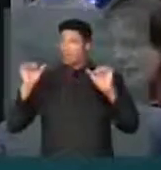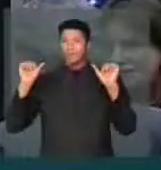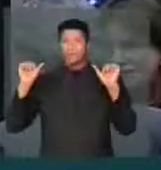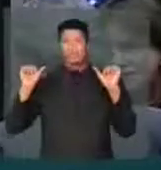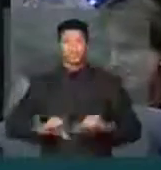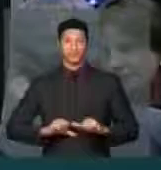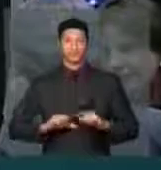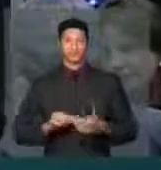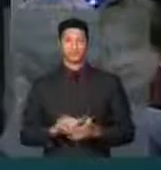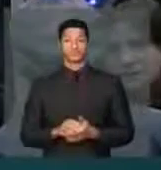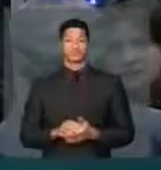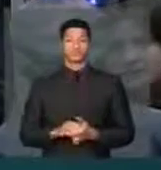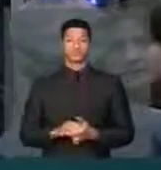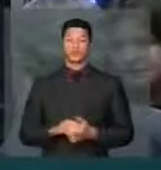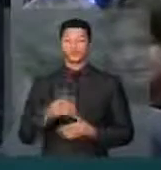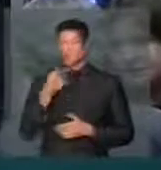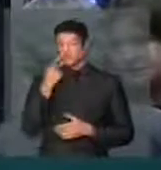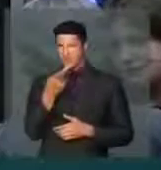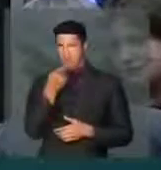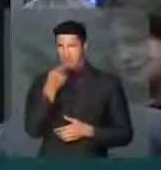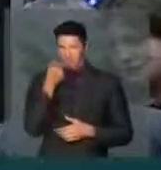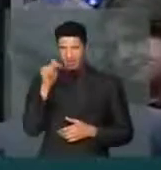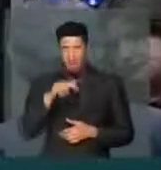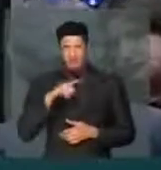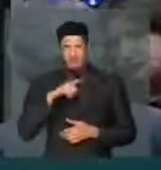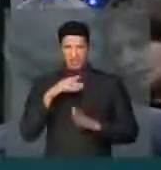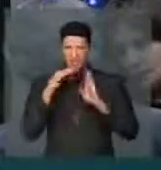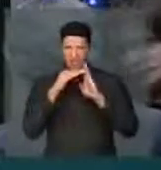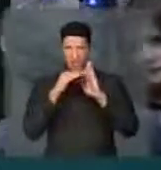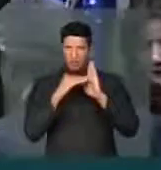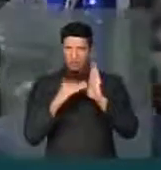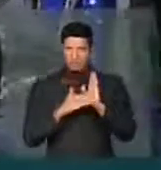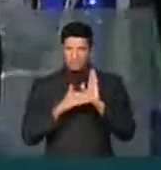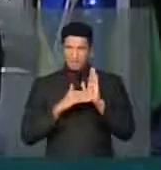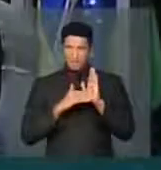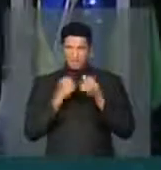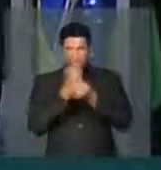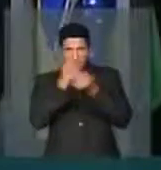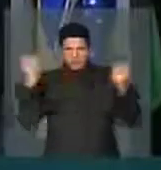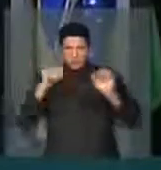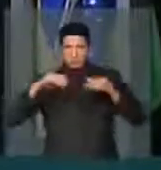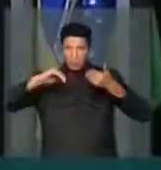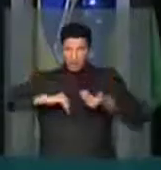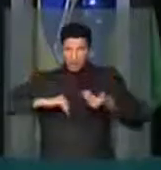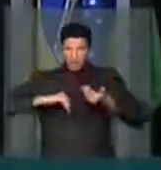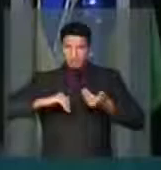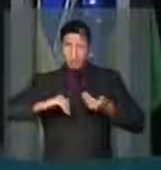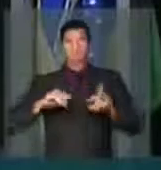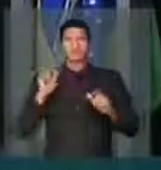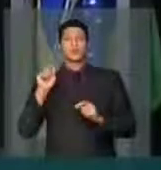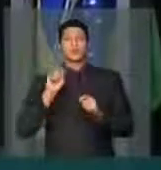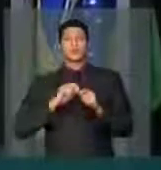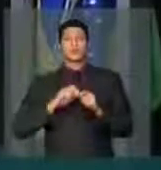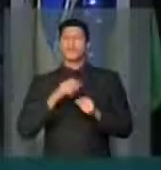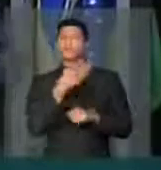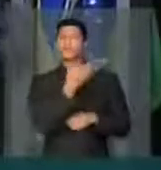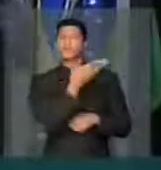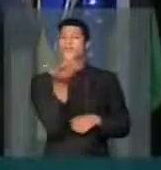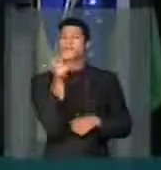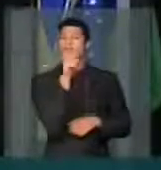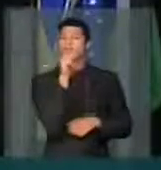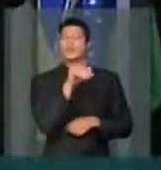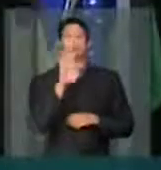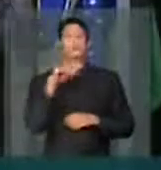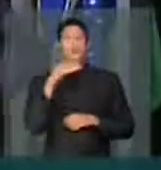vem dizer que tem uma pauta bomba no Congresso? O que fazia a vossa excelência,